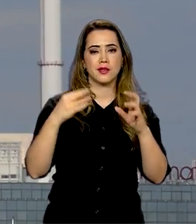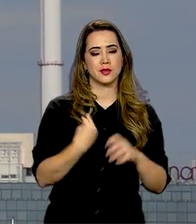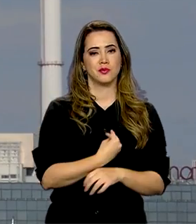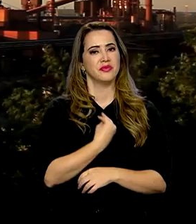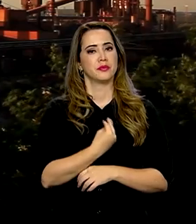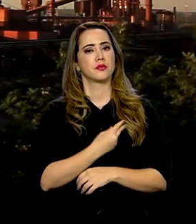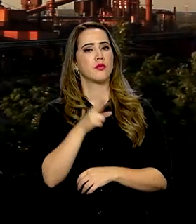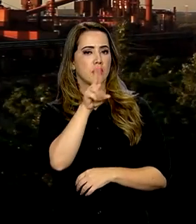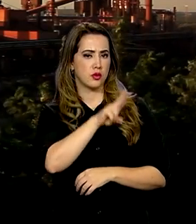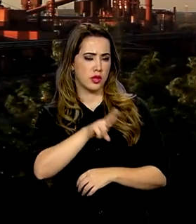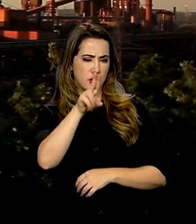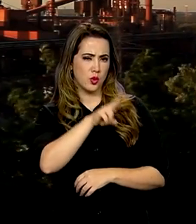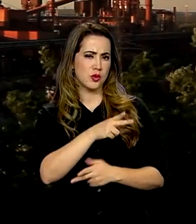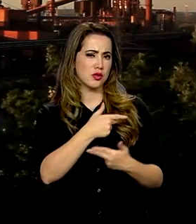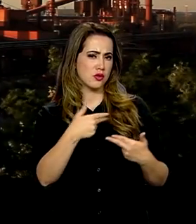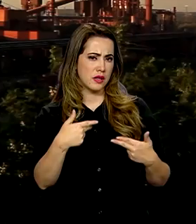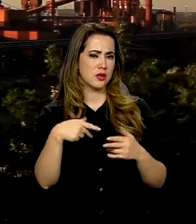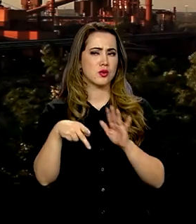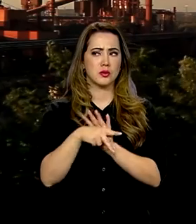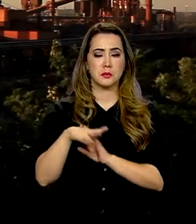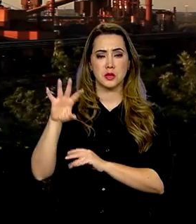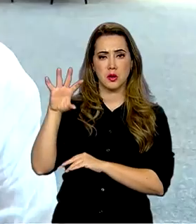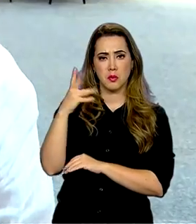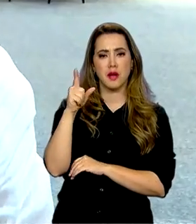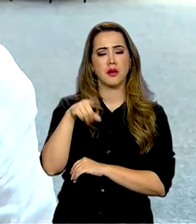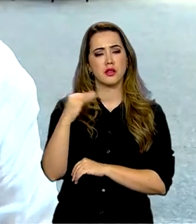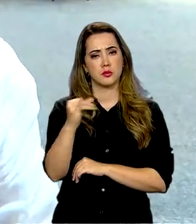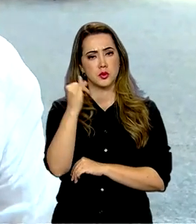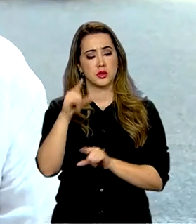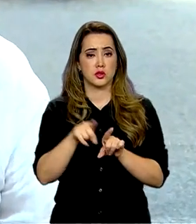que usa e abusa da natureza, é crucial.